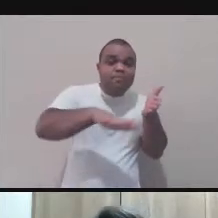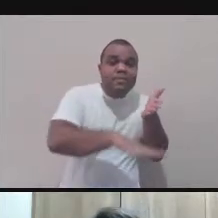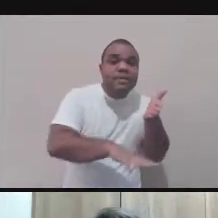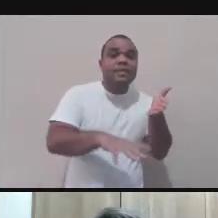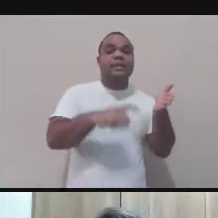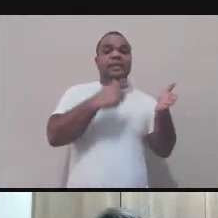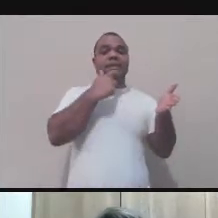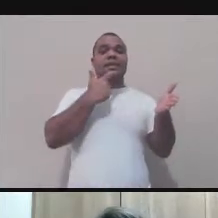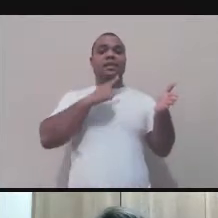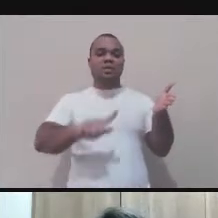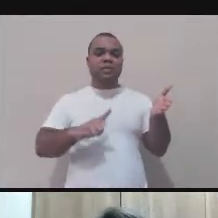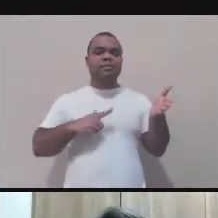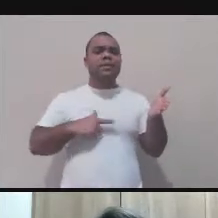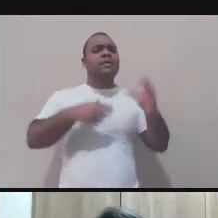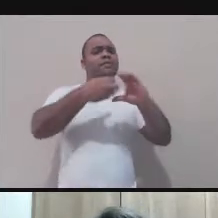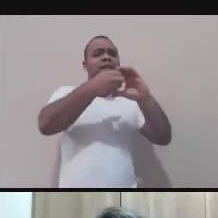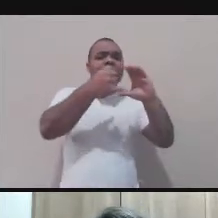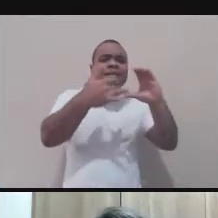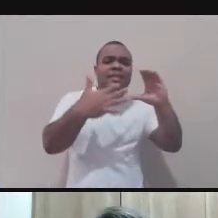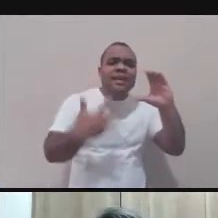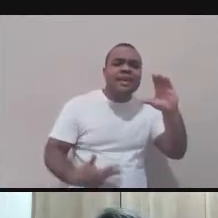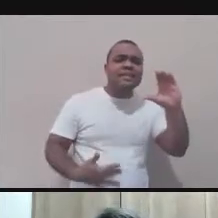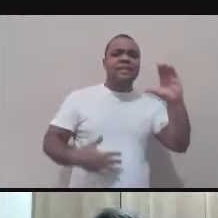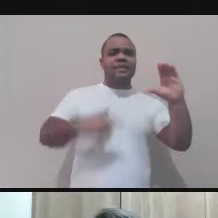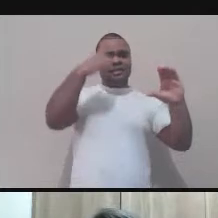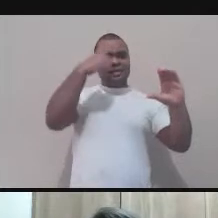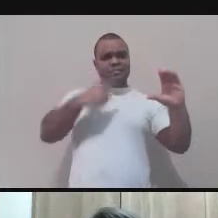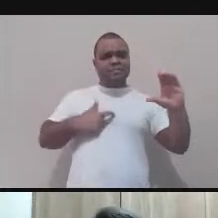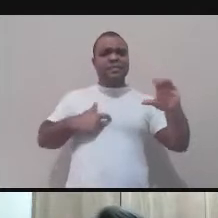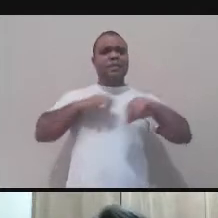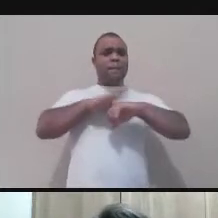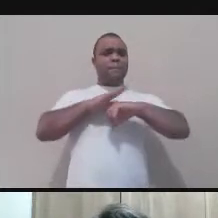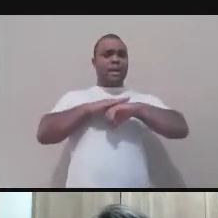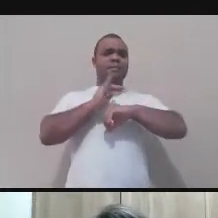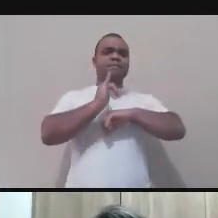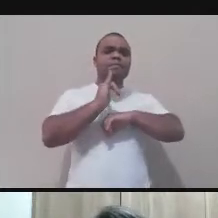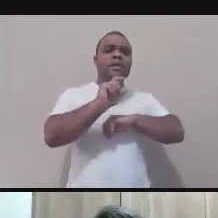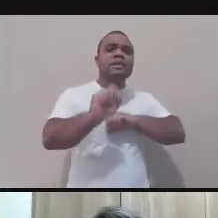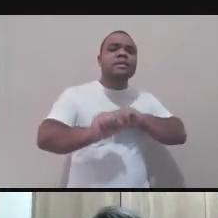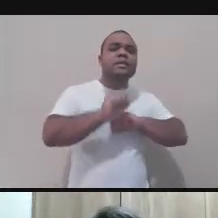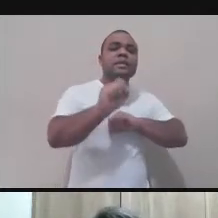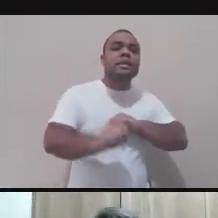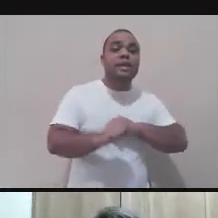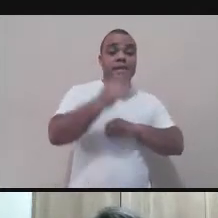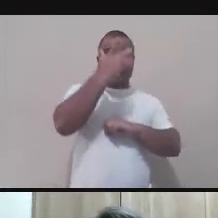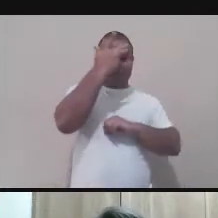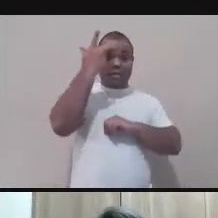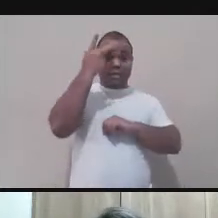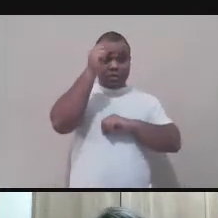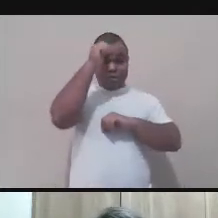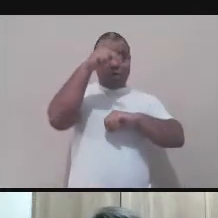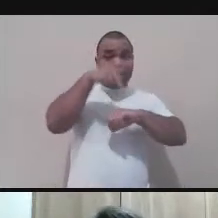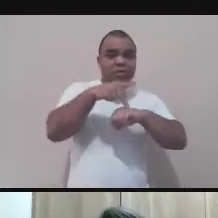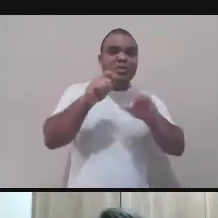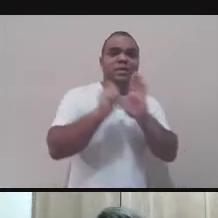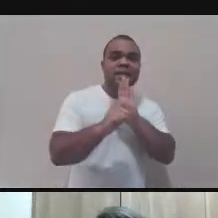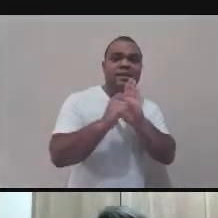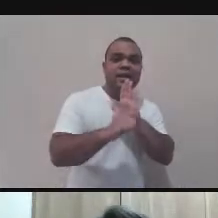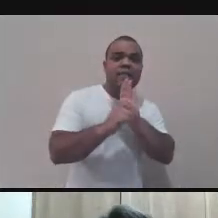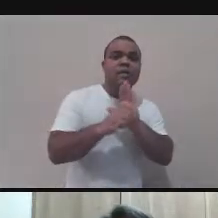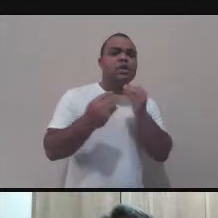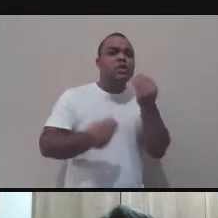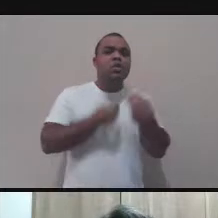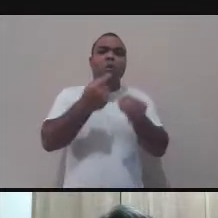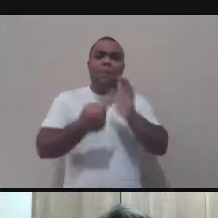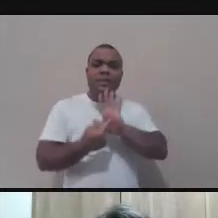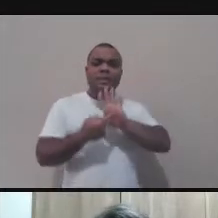com o intuito de perceber de que maneira diferentes formas artísticas se fazem presentes na literatura. Mas